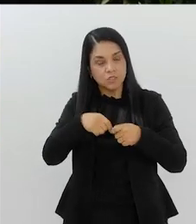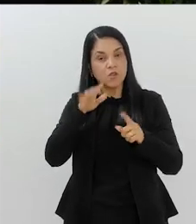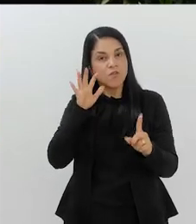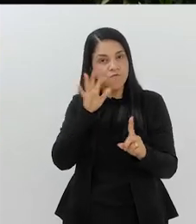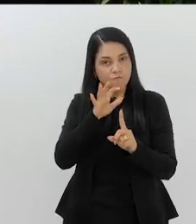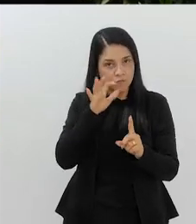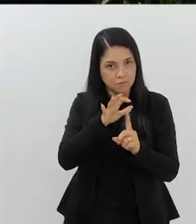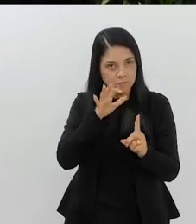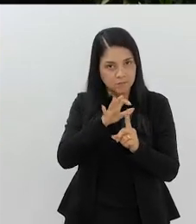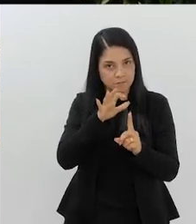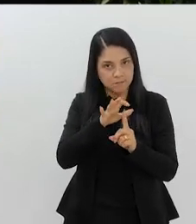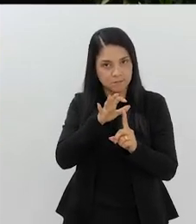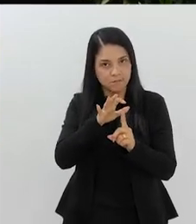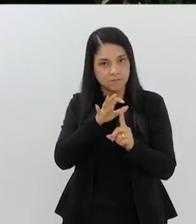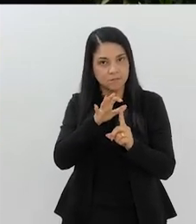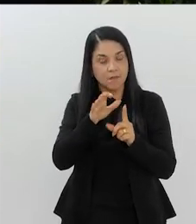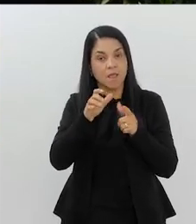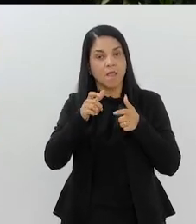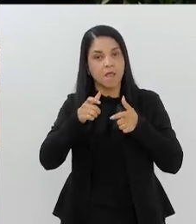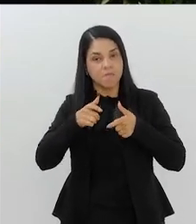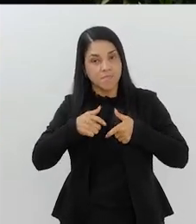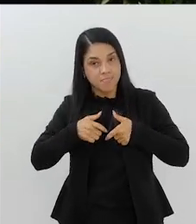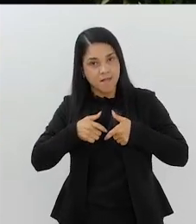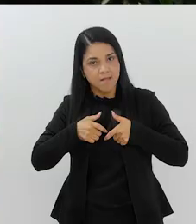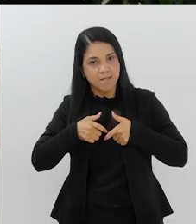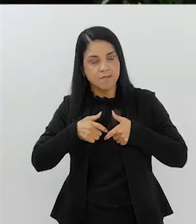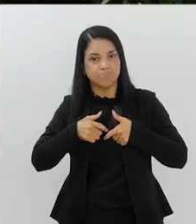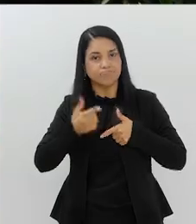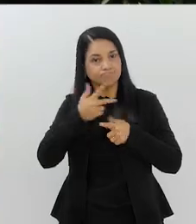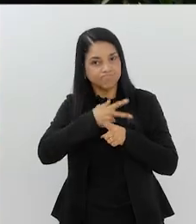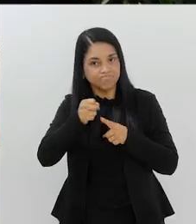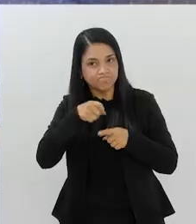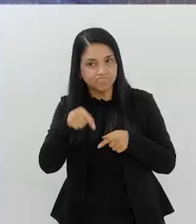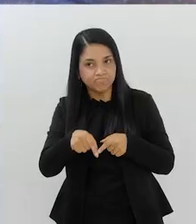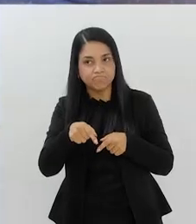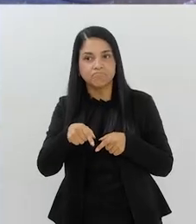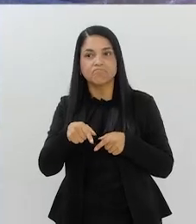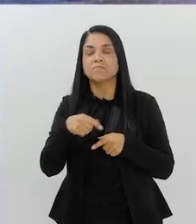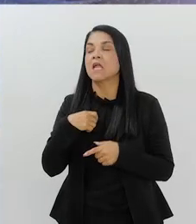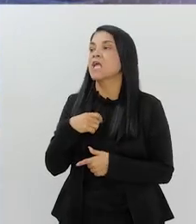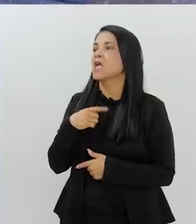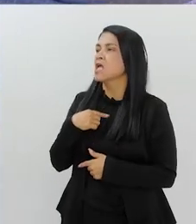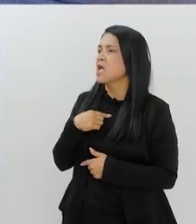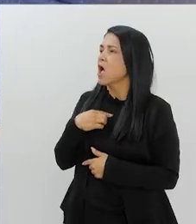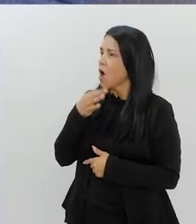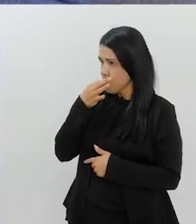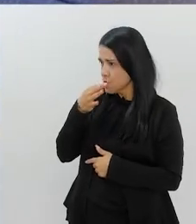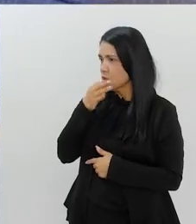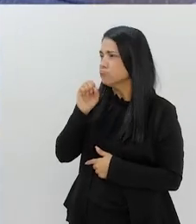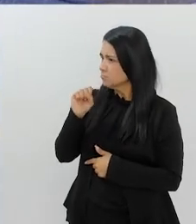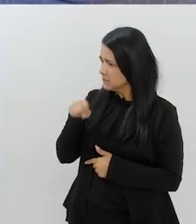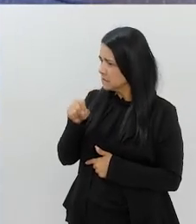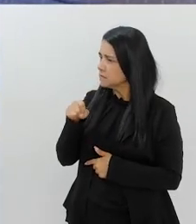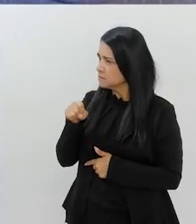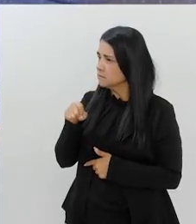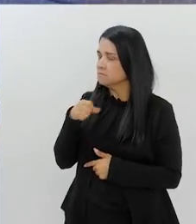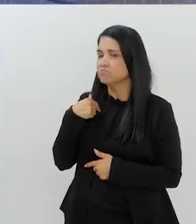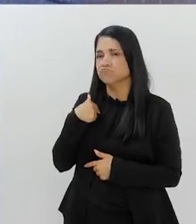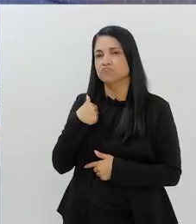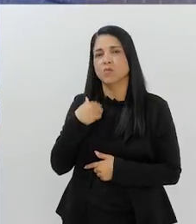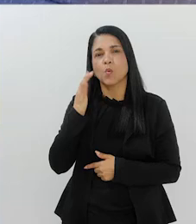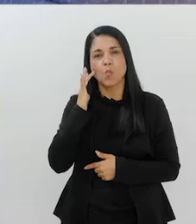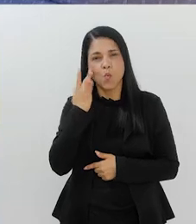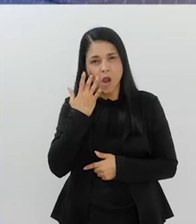influencia em termos de medalhas, de renovação? Eu acho que sim. E veja bem,